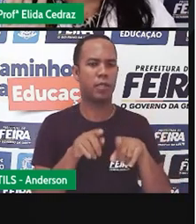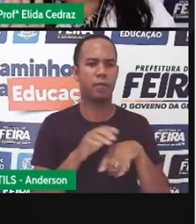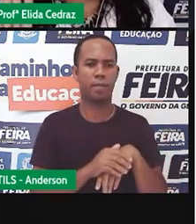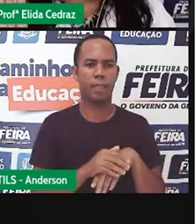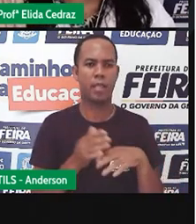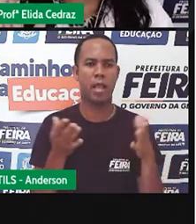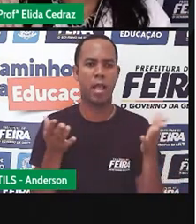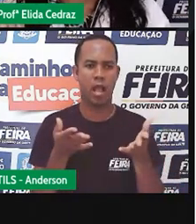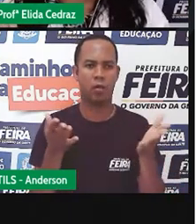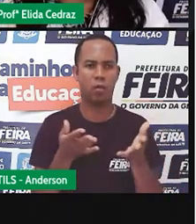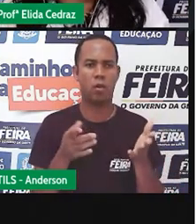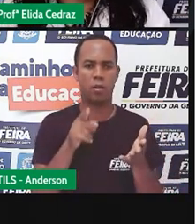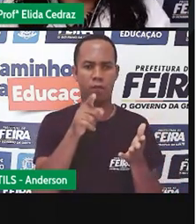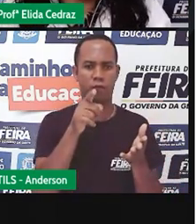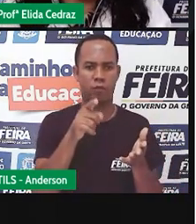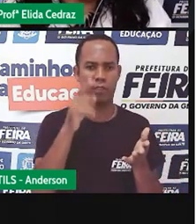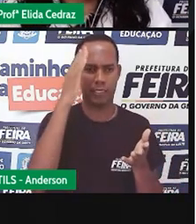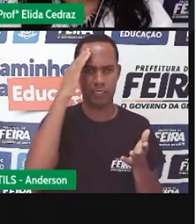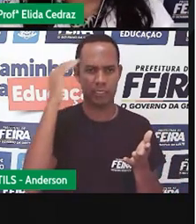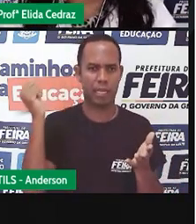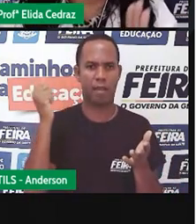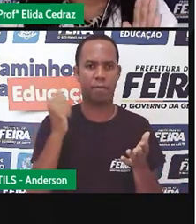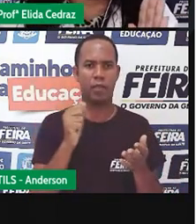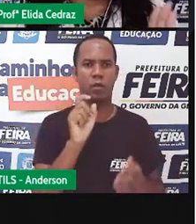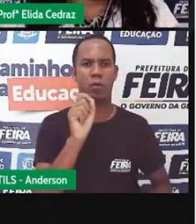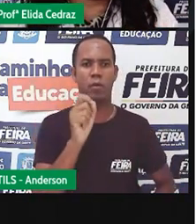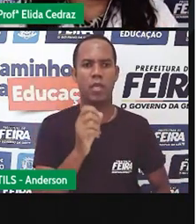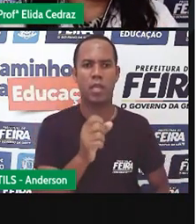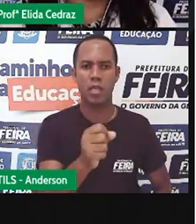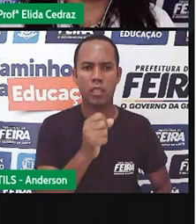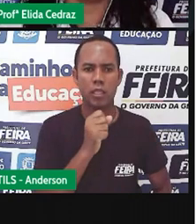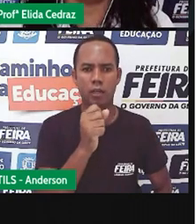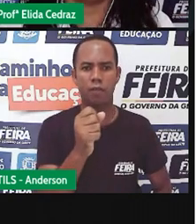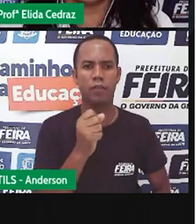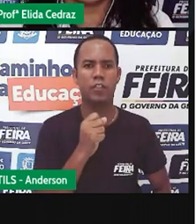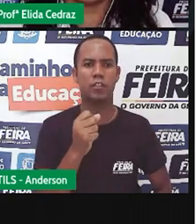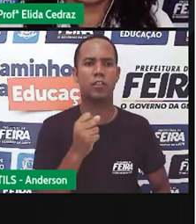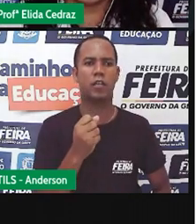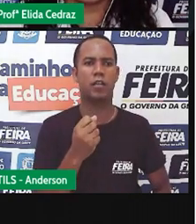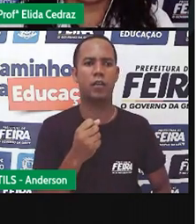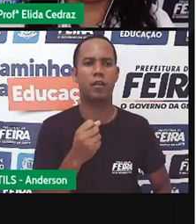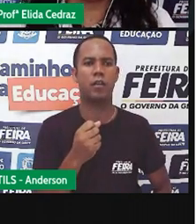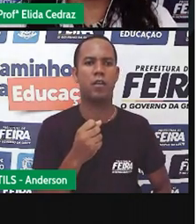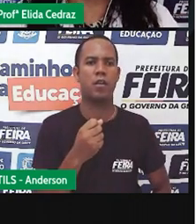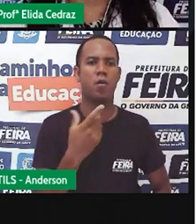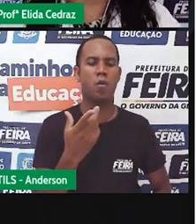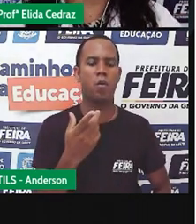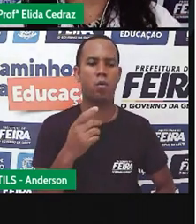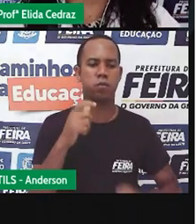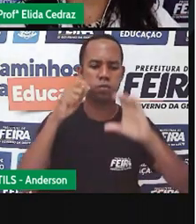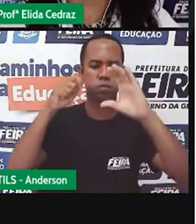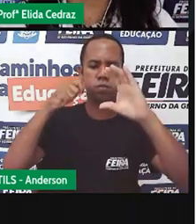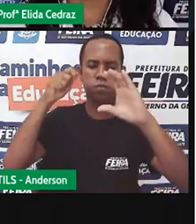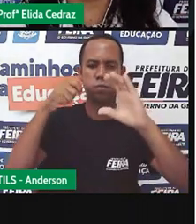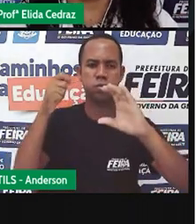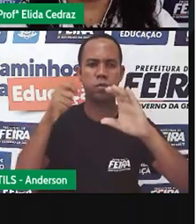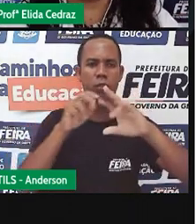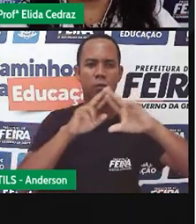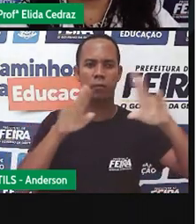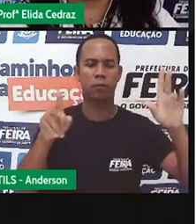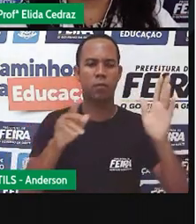Agora você já sabe. A entrevista, a reportagem e a notícia são textos